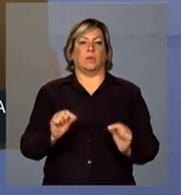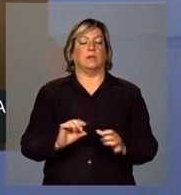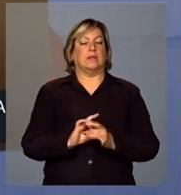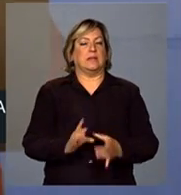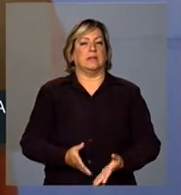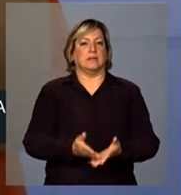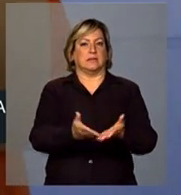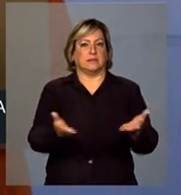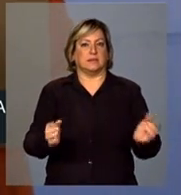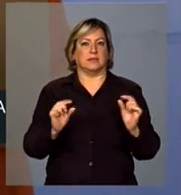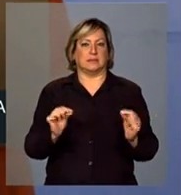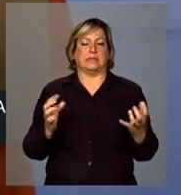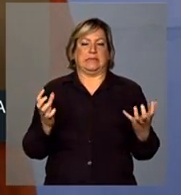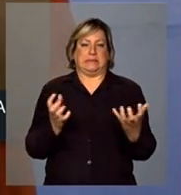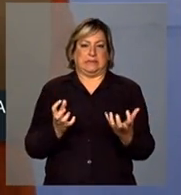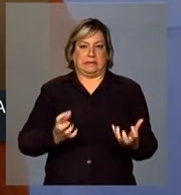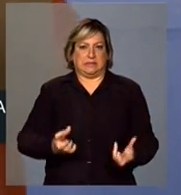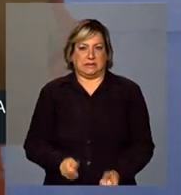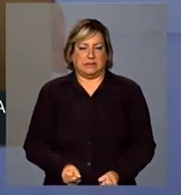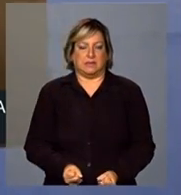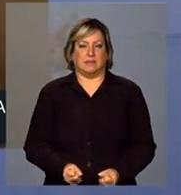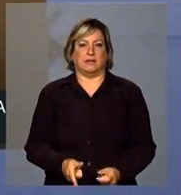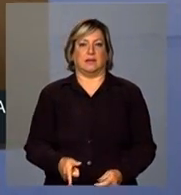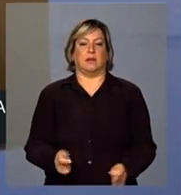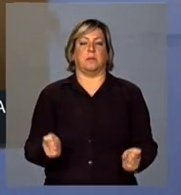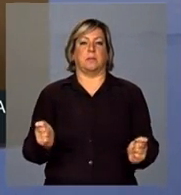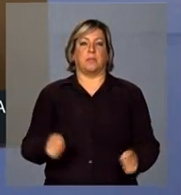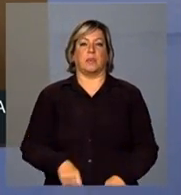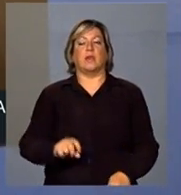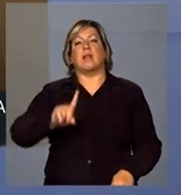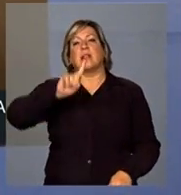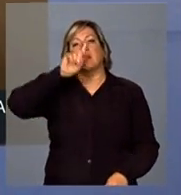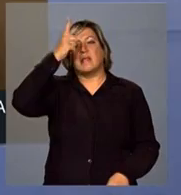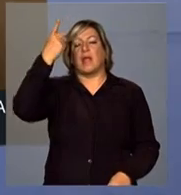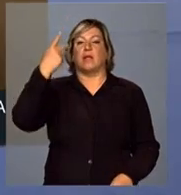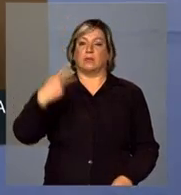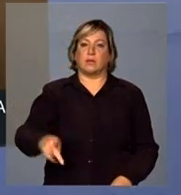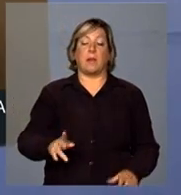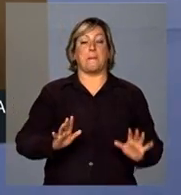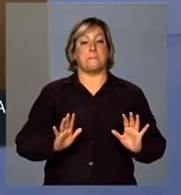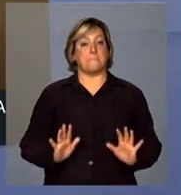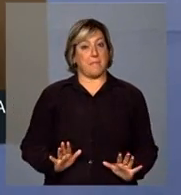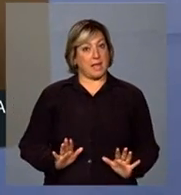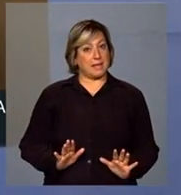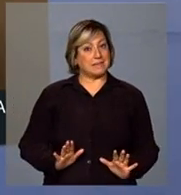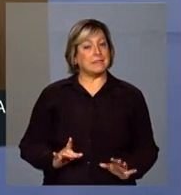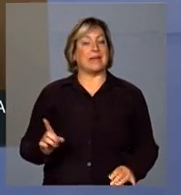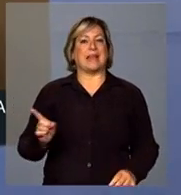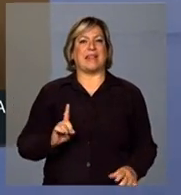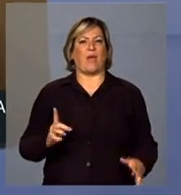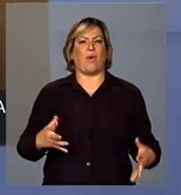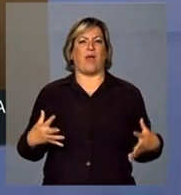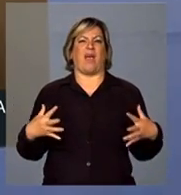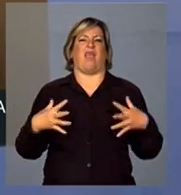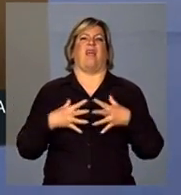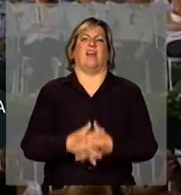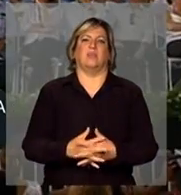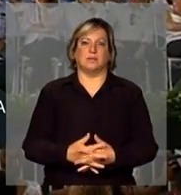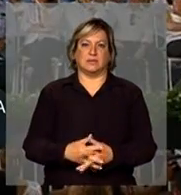que a seca seja um evento da natureza, mas não provoque,